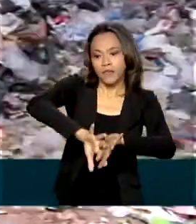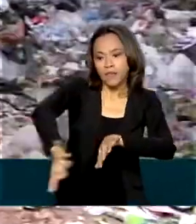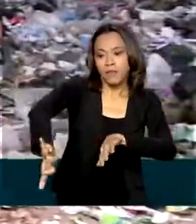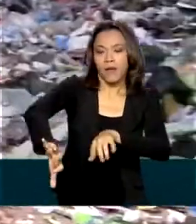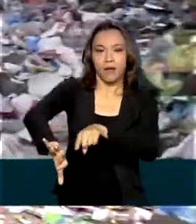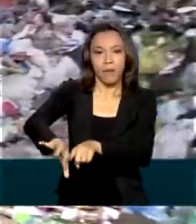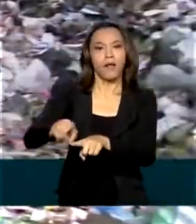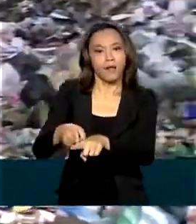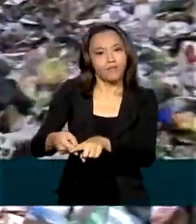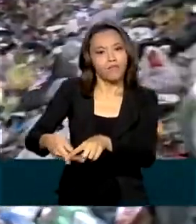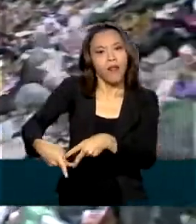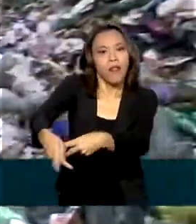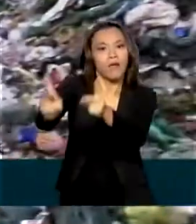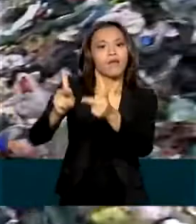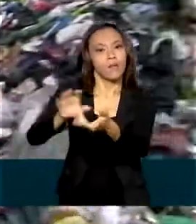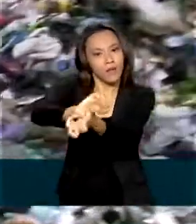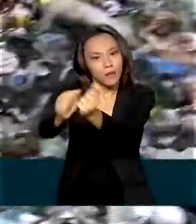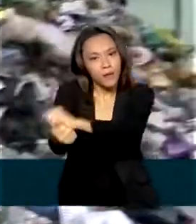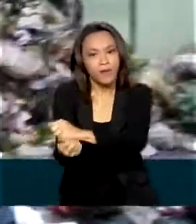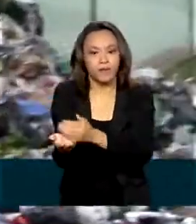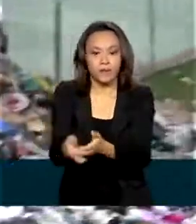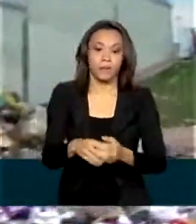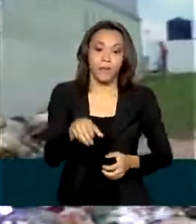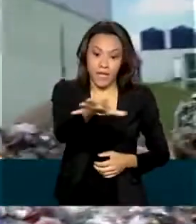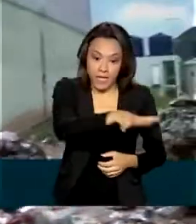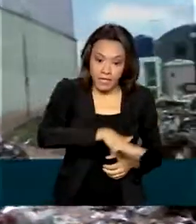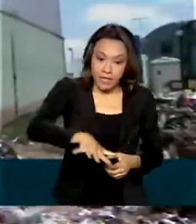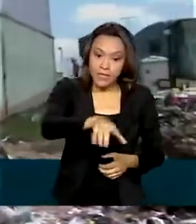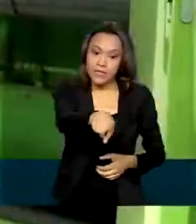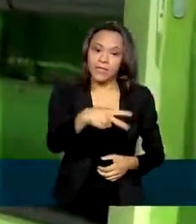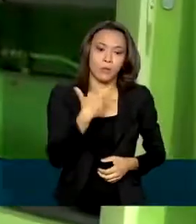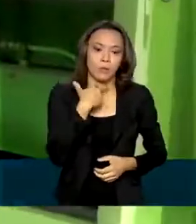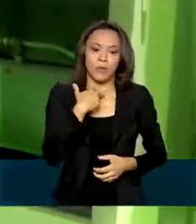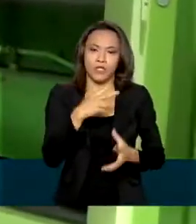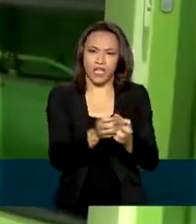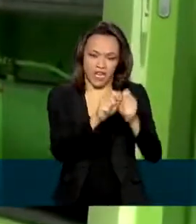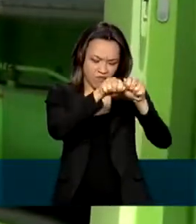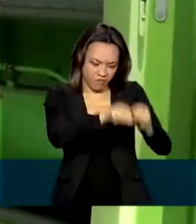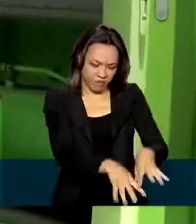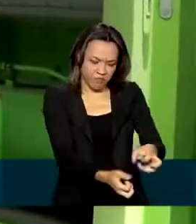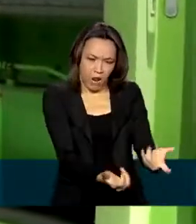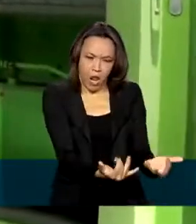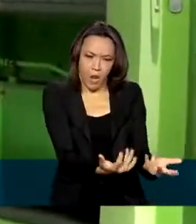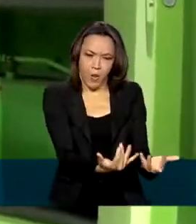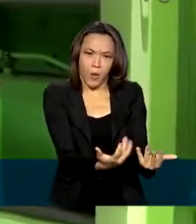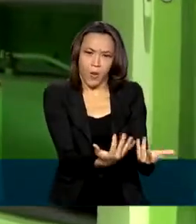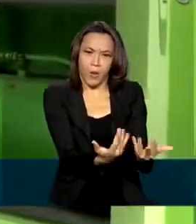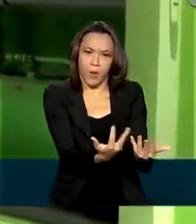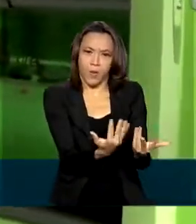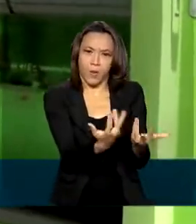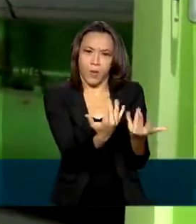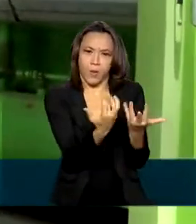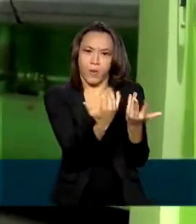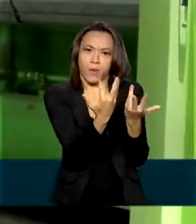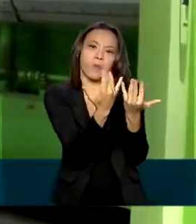adequada. Uma outra solução ao lixo não reciclável é a incineração, ou seja, sua queima.